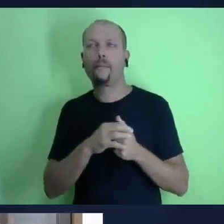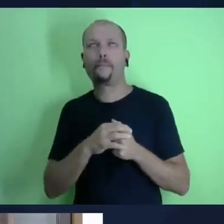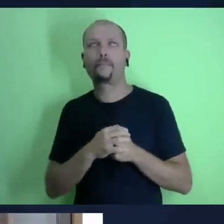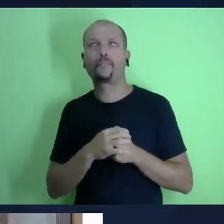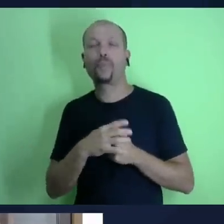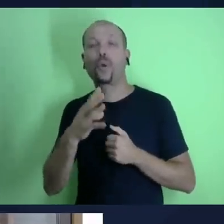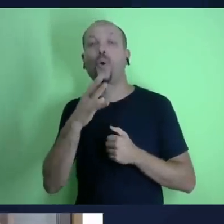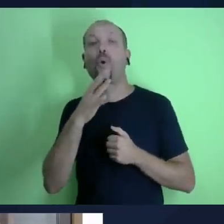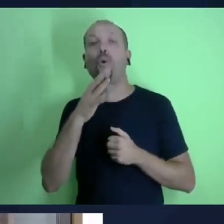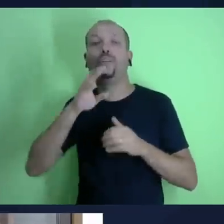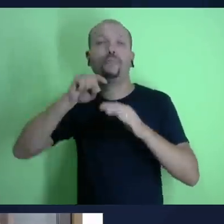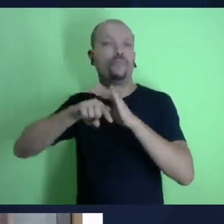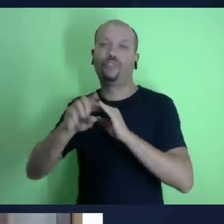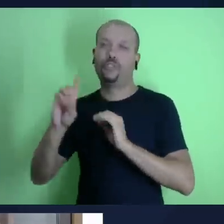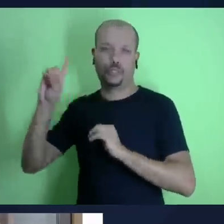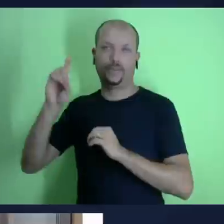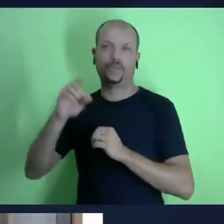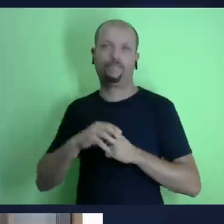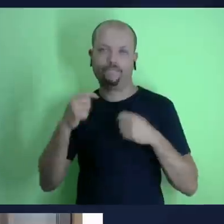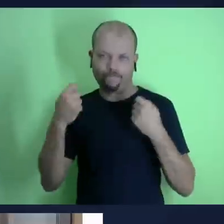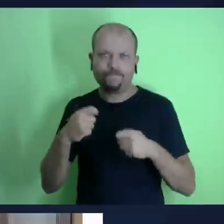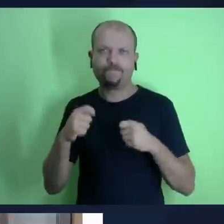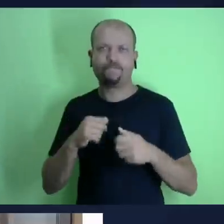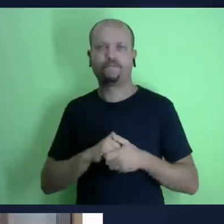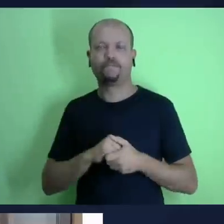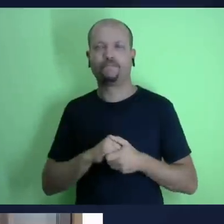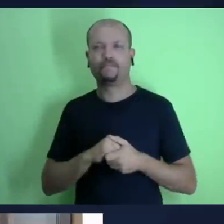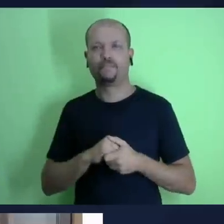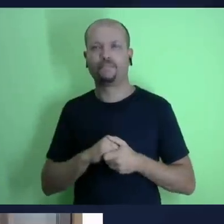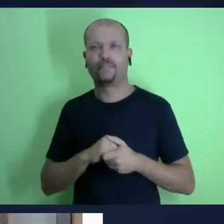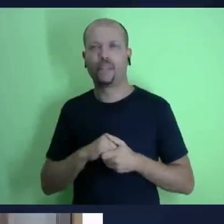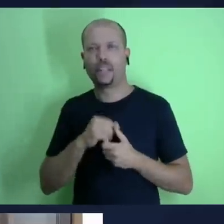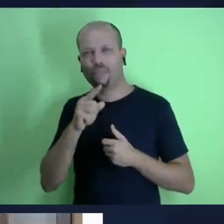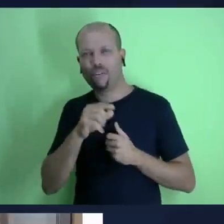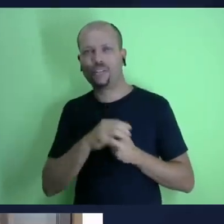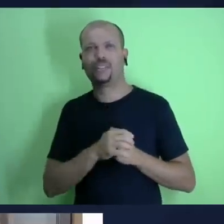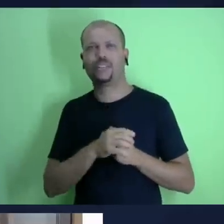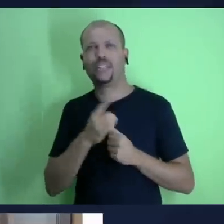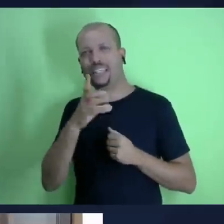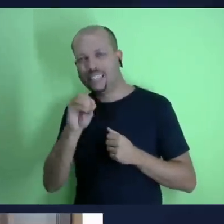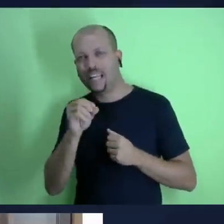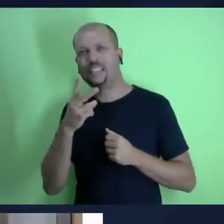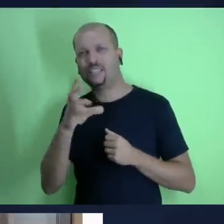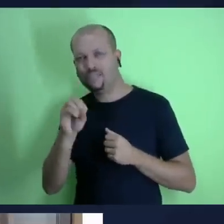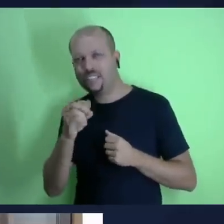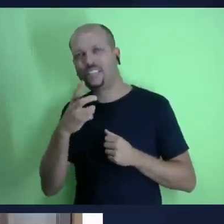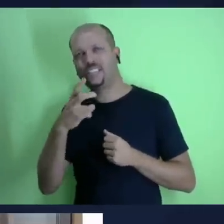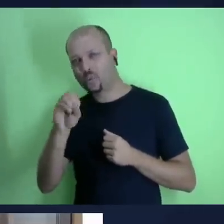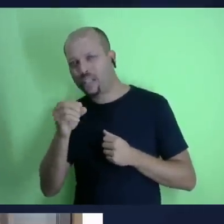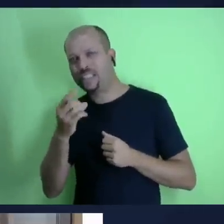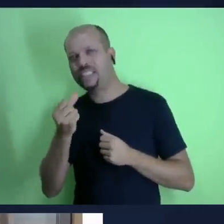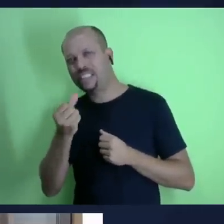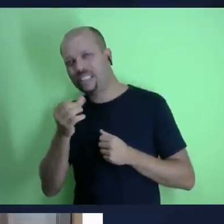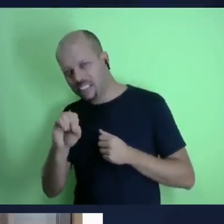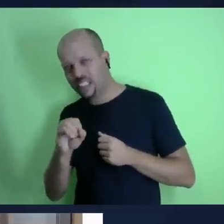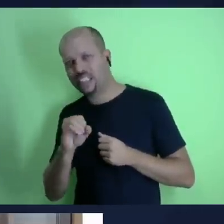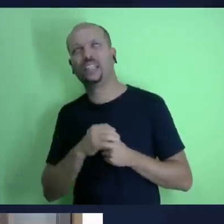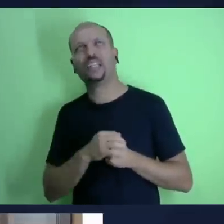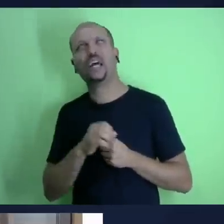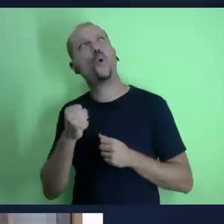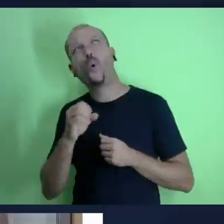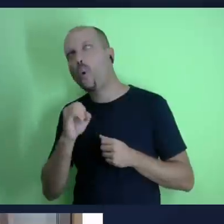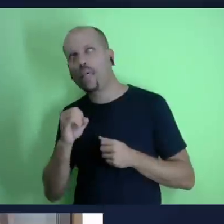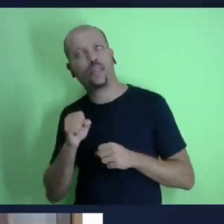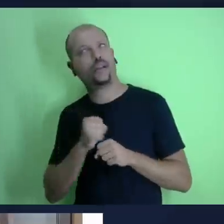e você não vai conhecer Deus completamente porque Deus é completamente infinito e nós vamos passar a eternidade conhecendo Deus